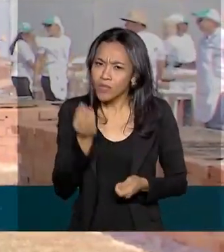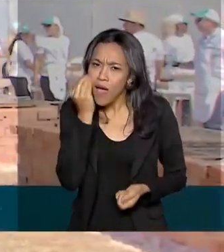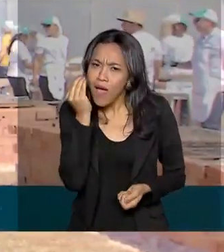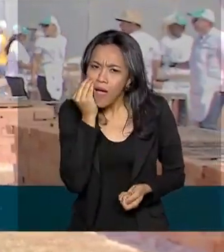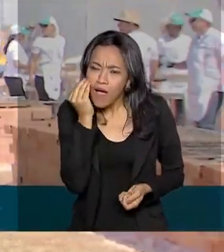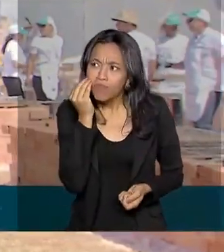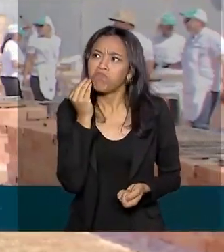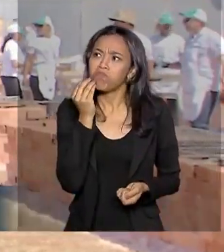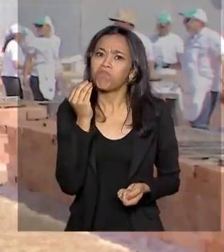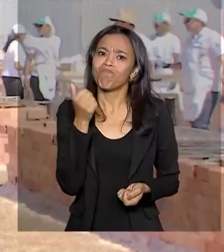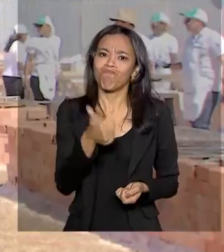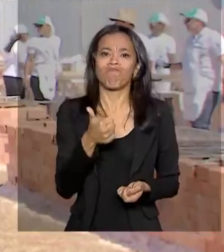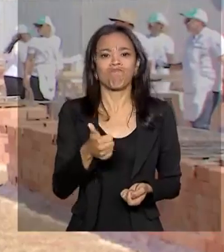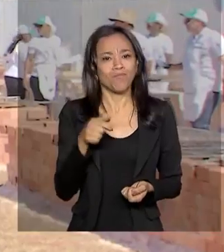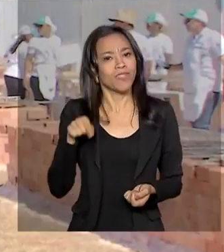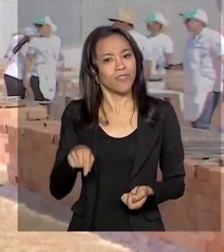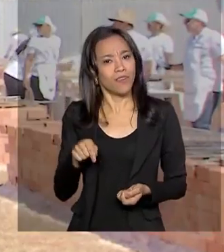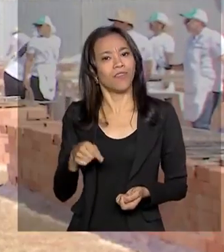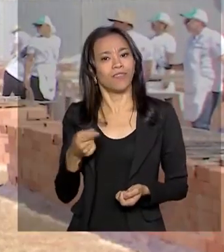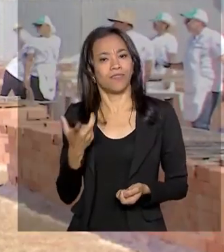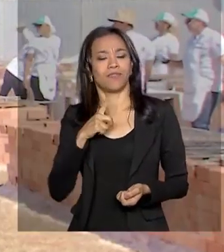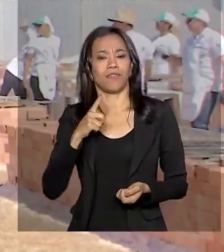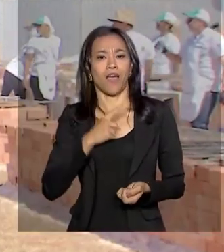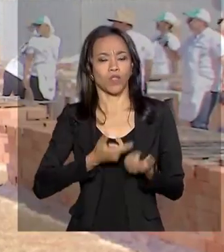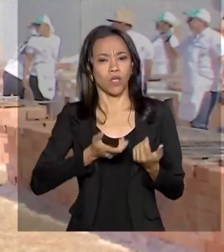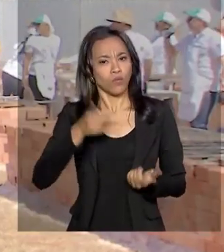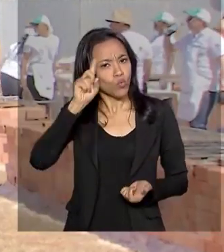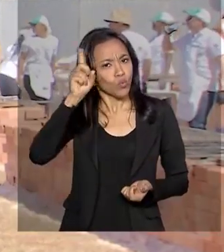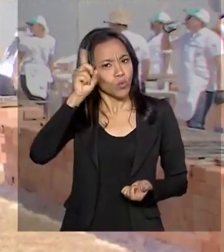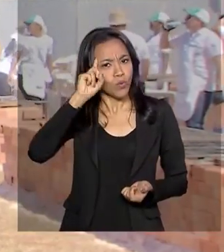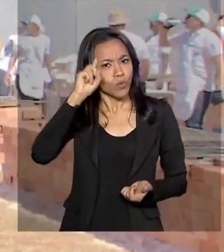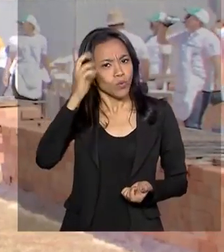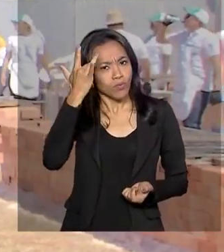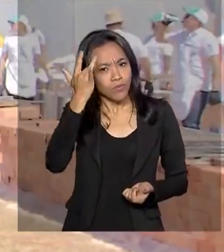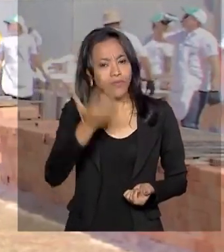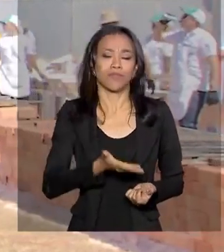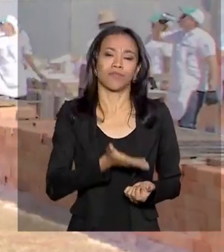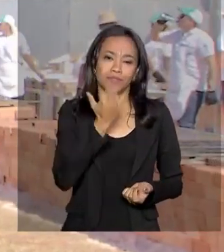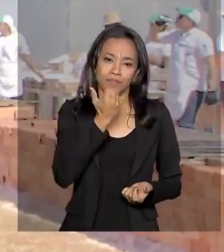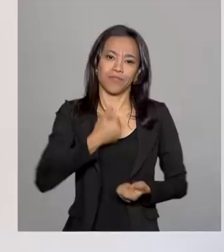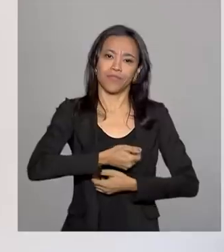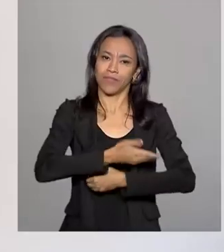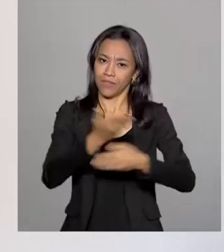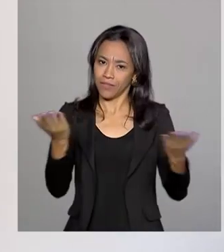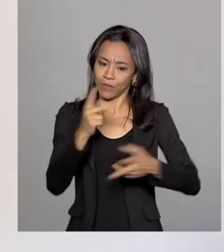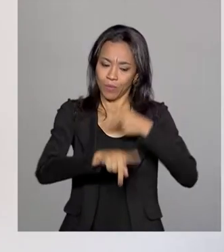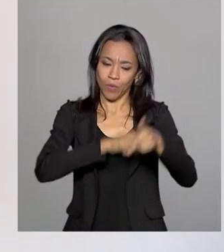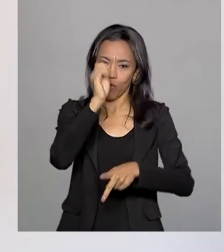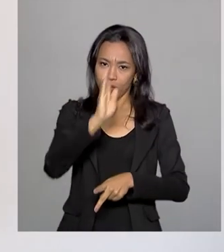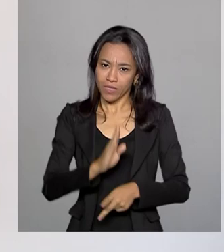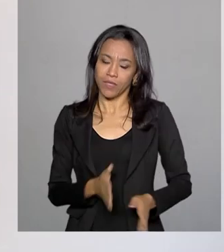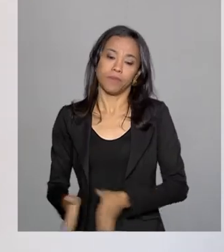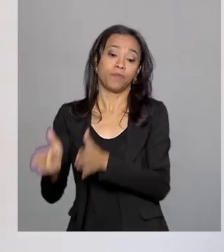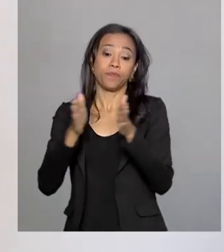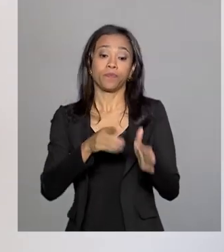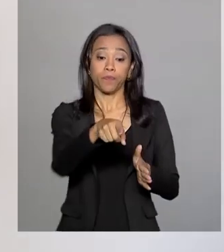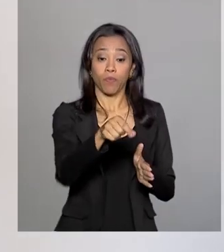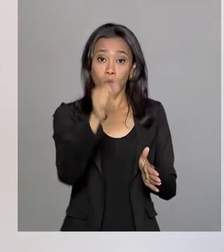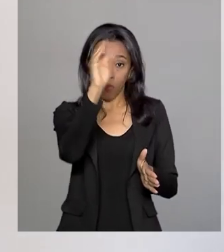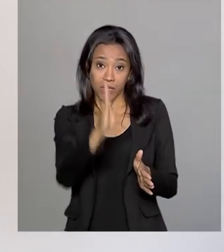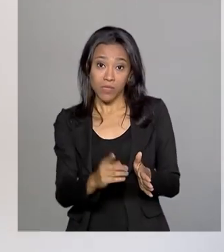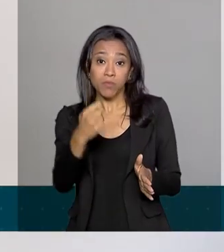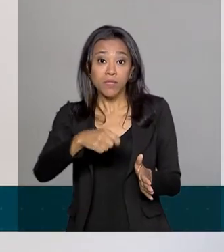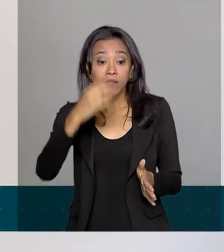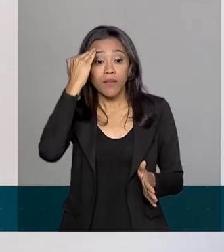aprovar e ele também ser inserido na dieta do nosso povo brasileiro. O Brasil precisa entender que